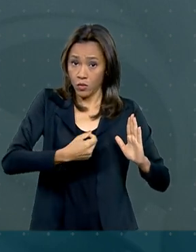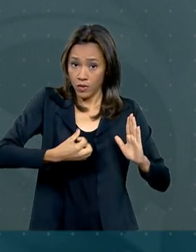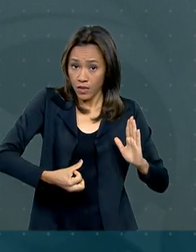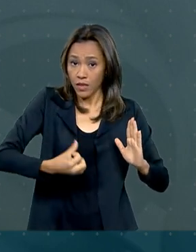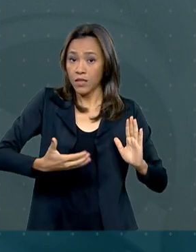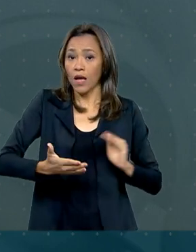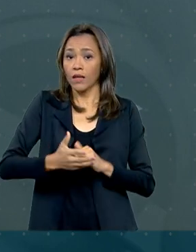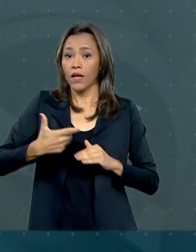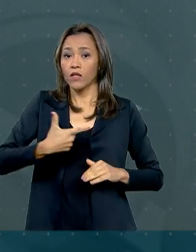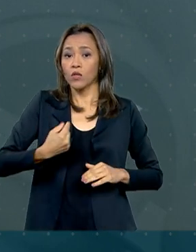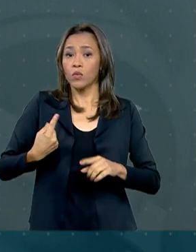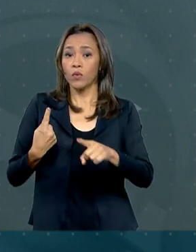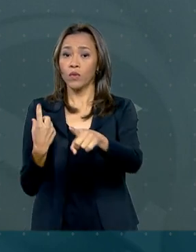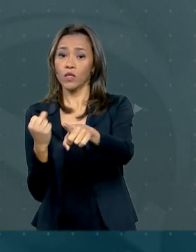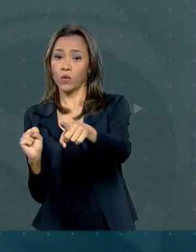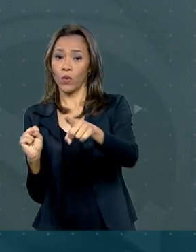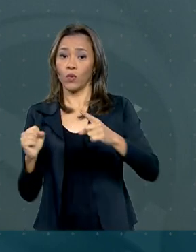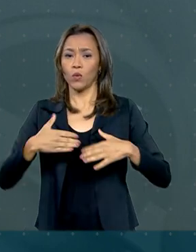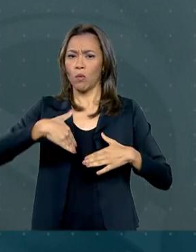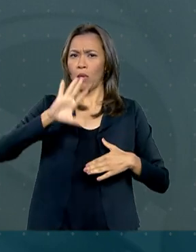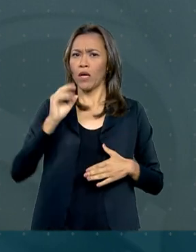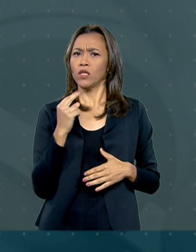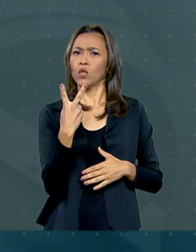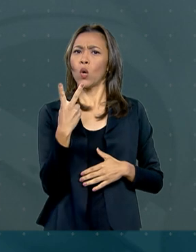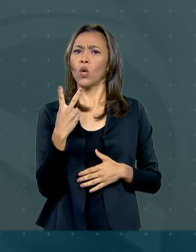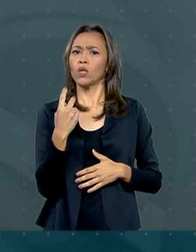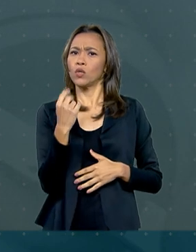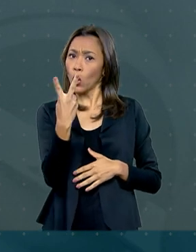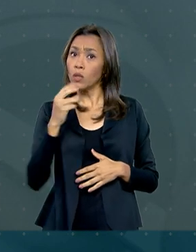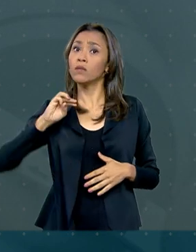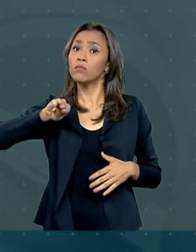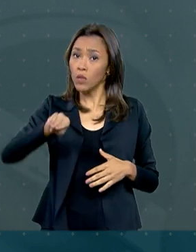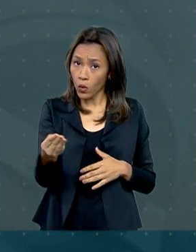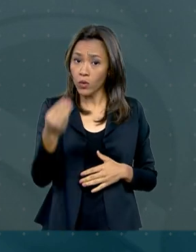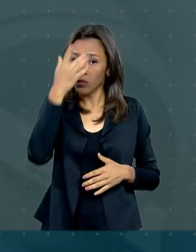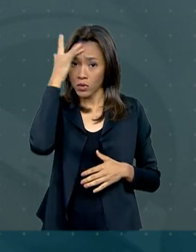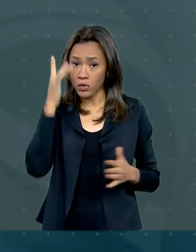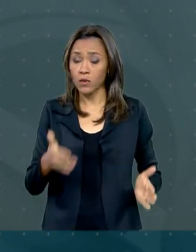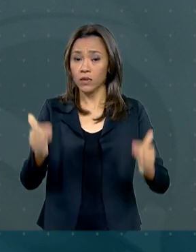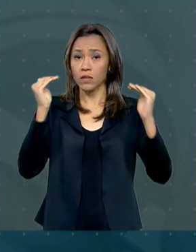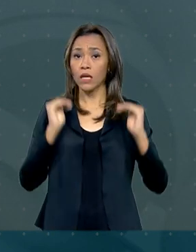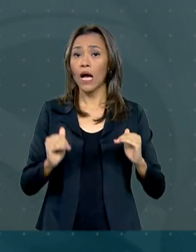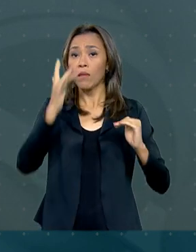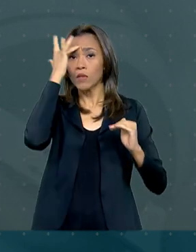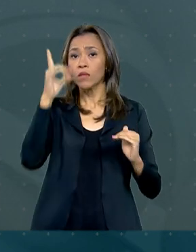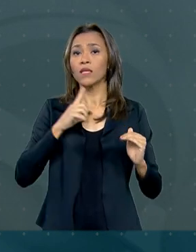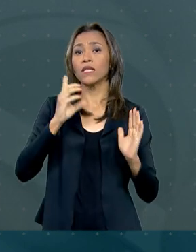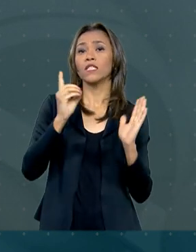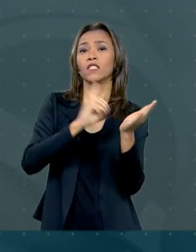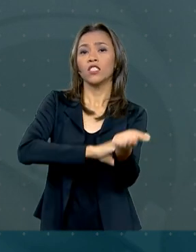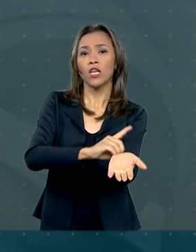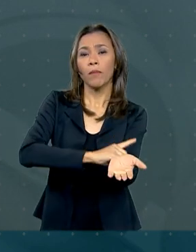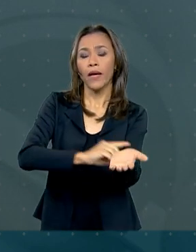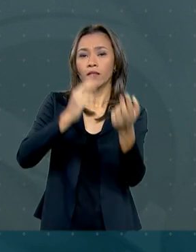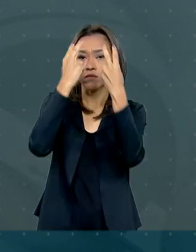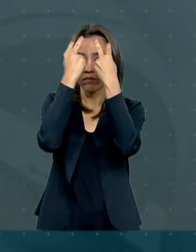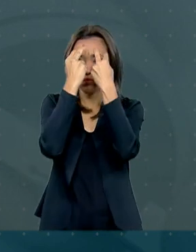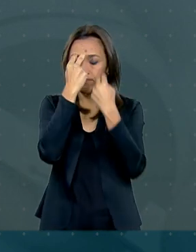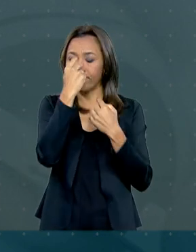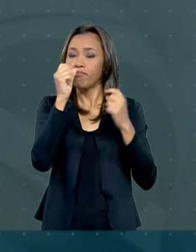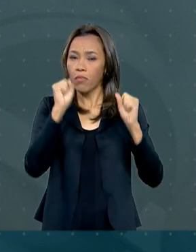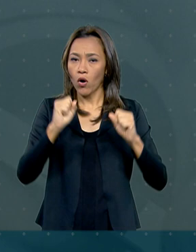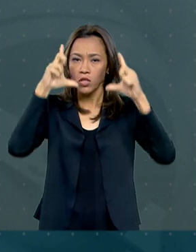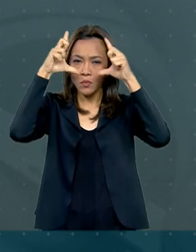da Saúde. São 12 milhões de diabéticos. As pessoas que têm diabetes apresentam risco de perder a visão 25